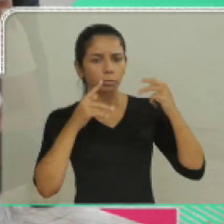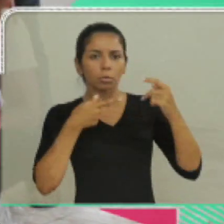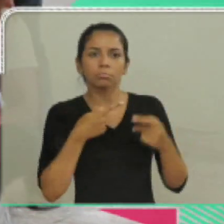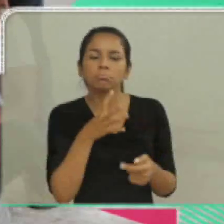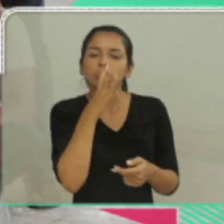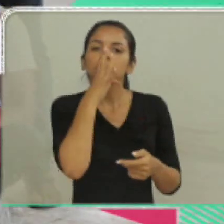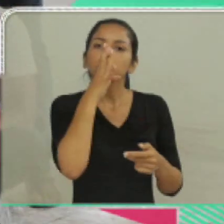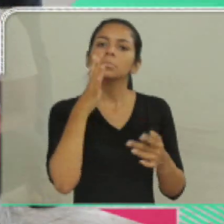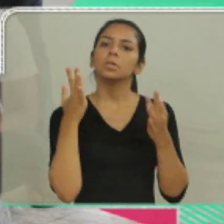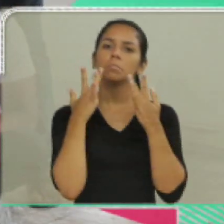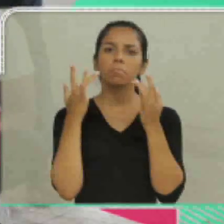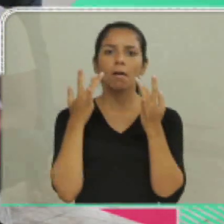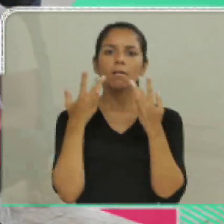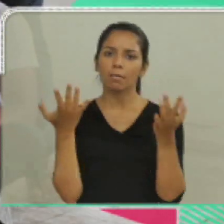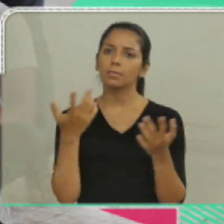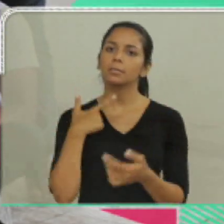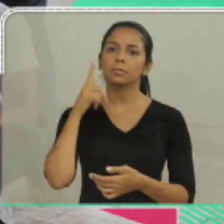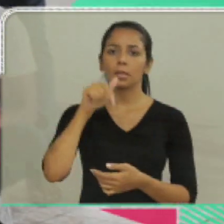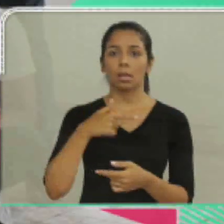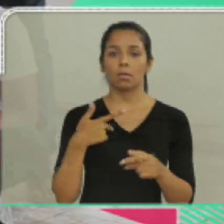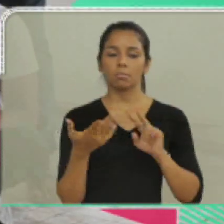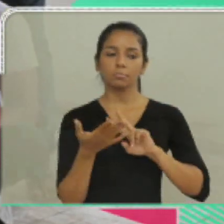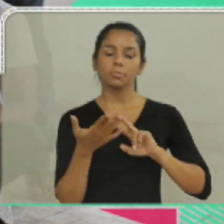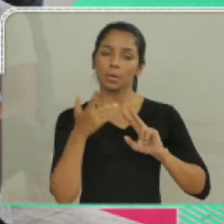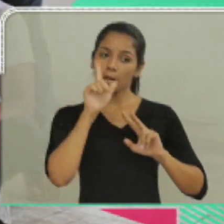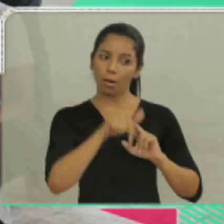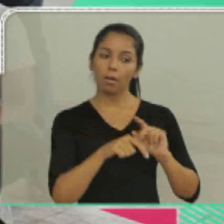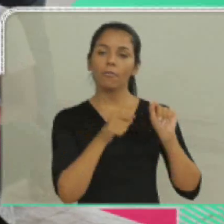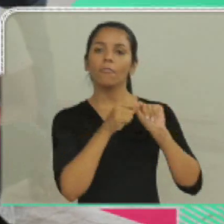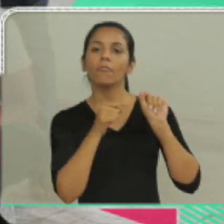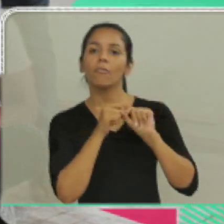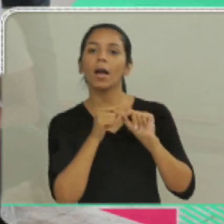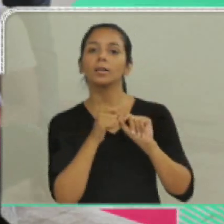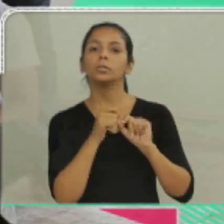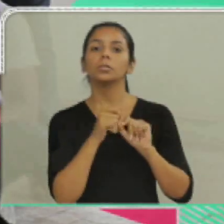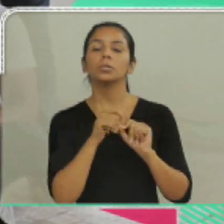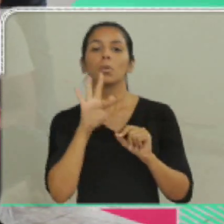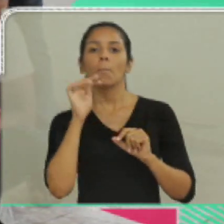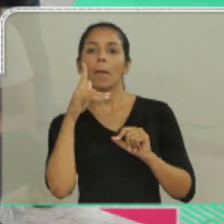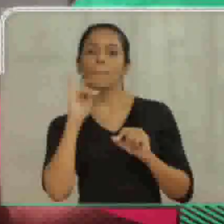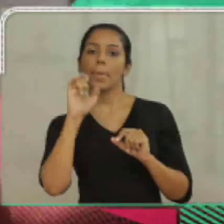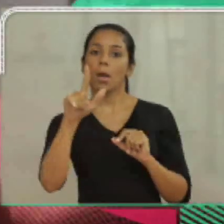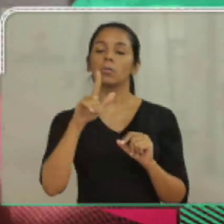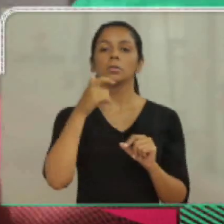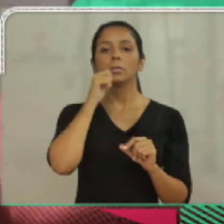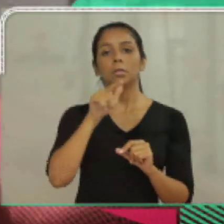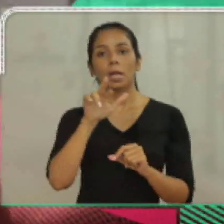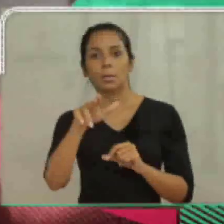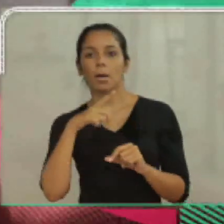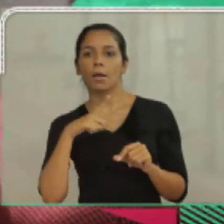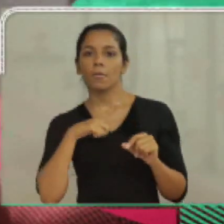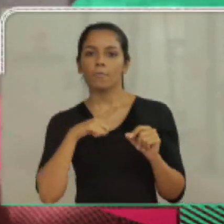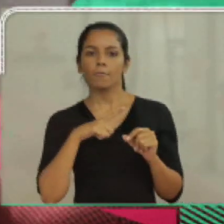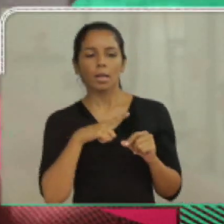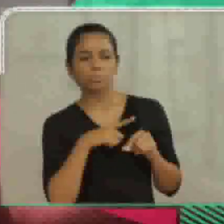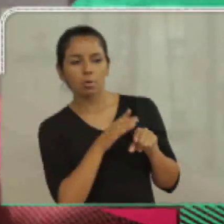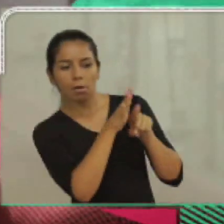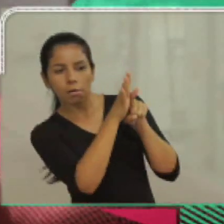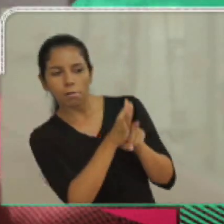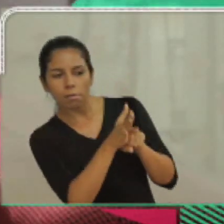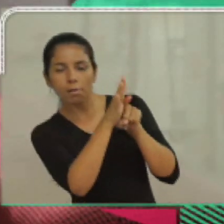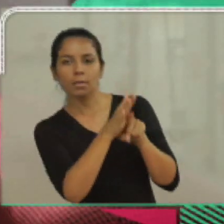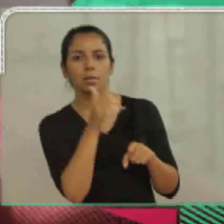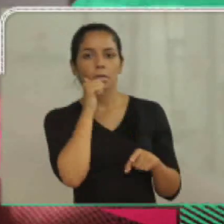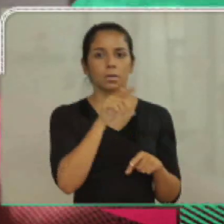teste e ele me surpreendeu. Não só me surpreendeu, como surpreendeu a todos que assistem. Interpreta o papel da irmã,